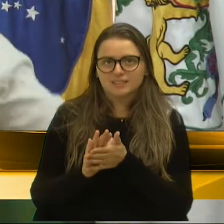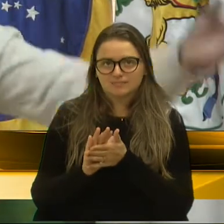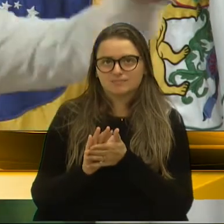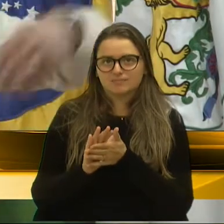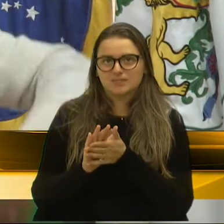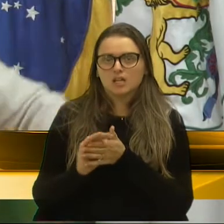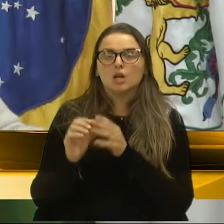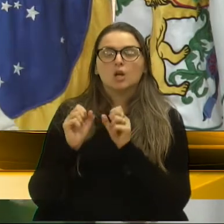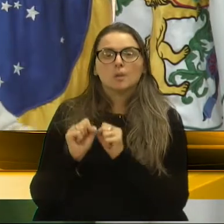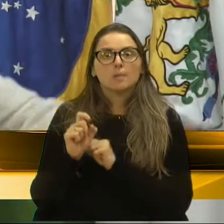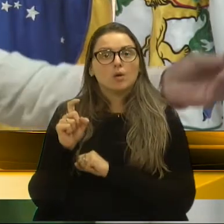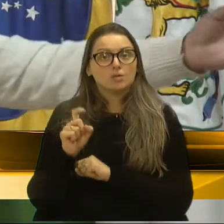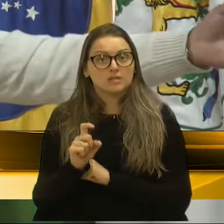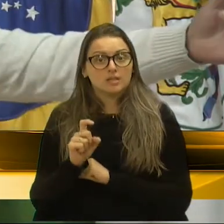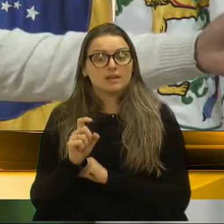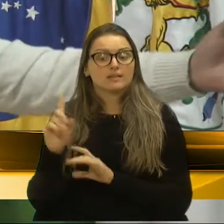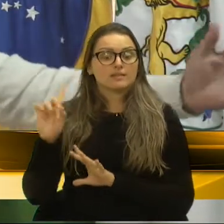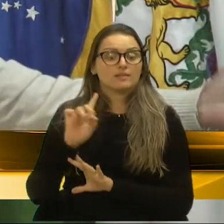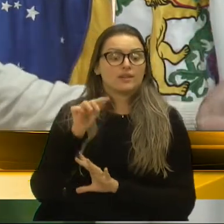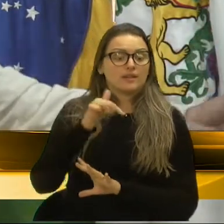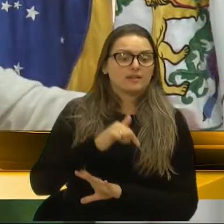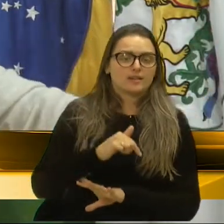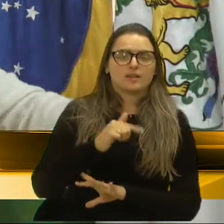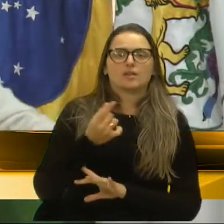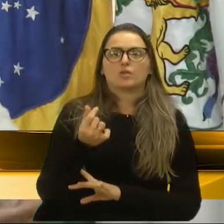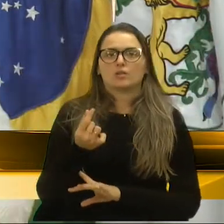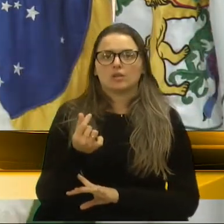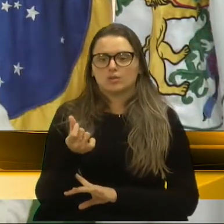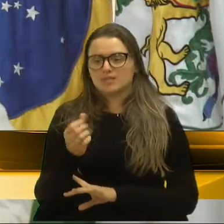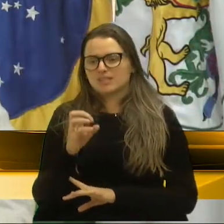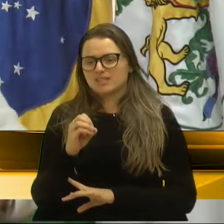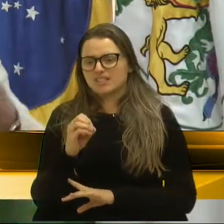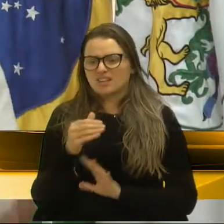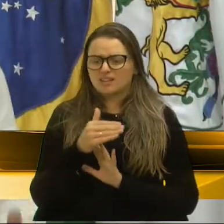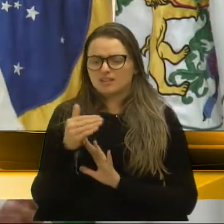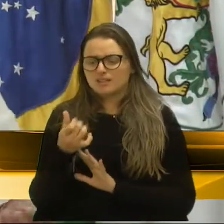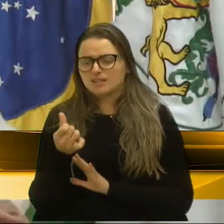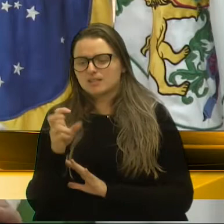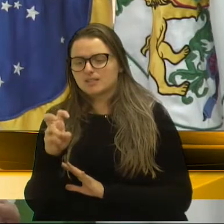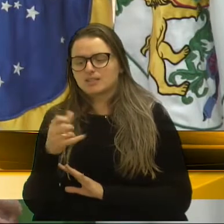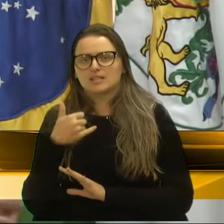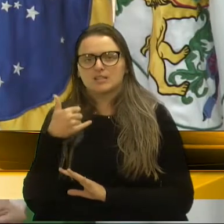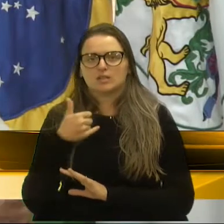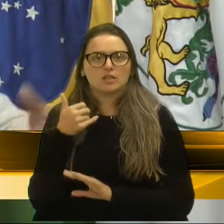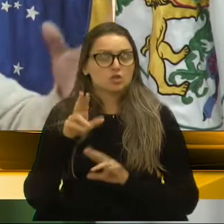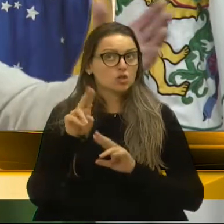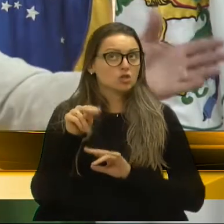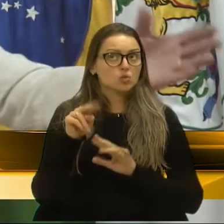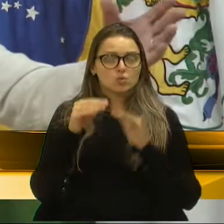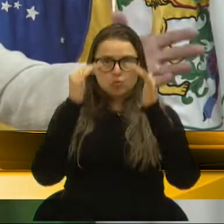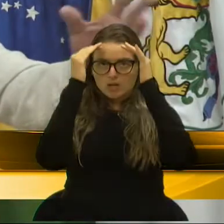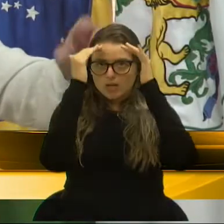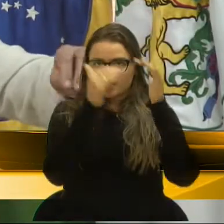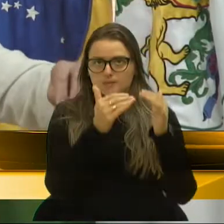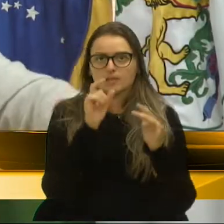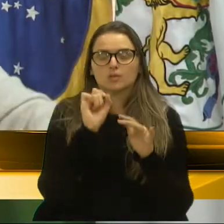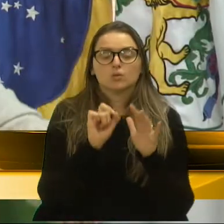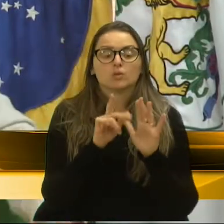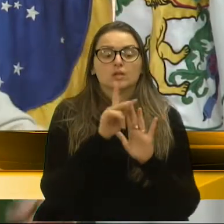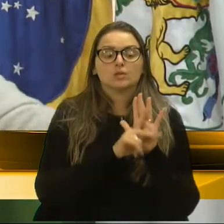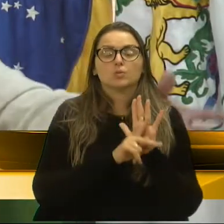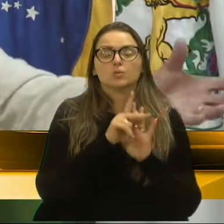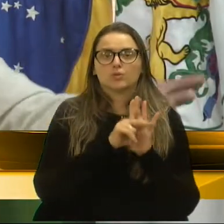talvez vai ter que vir aqui para casa, quanto a gratuidade dos 60, 65, que nunca foi respeitado, que diz lá naquele